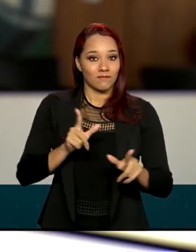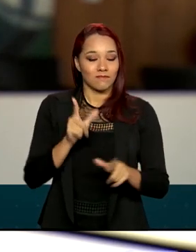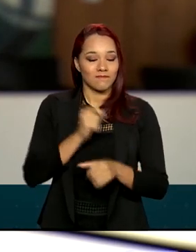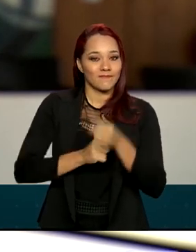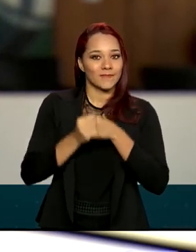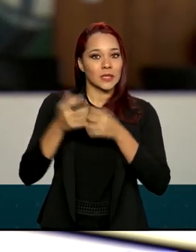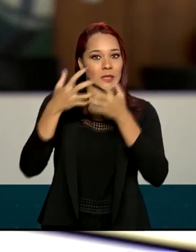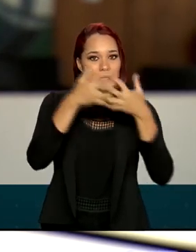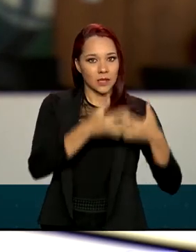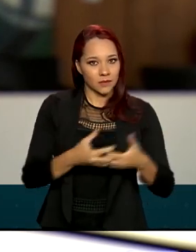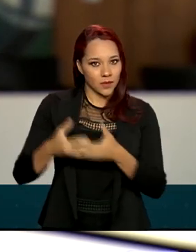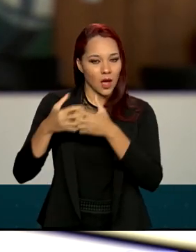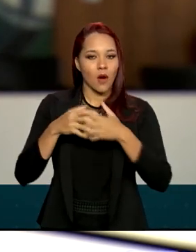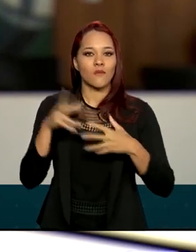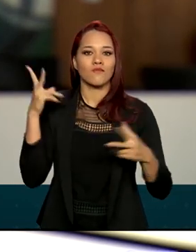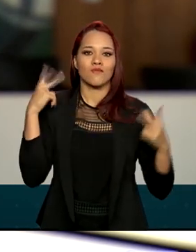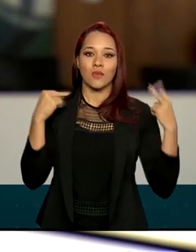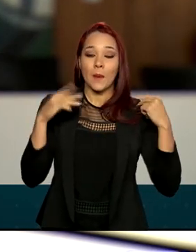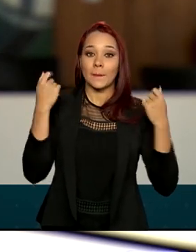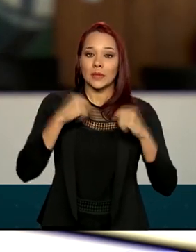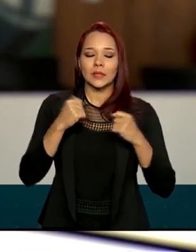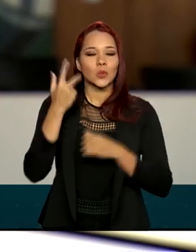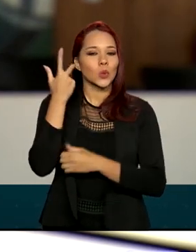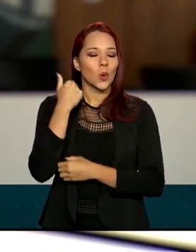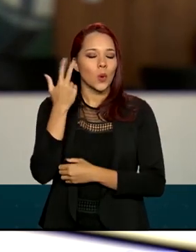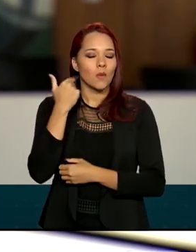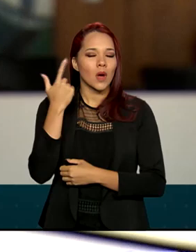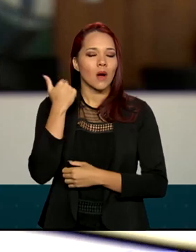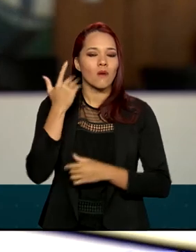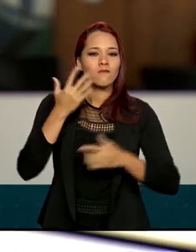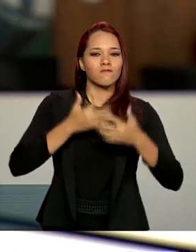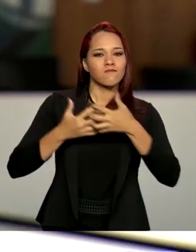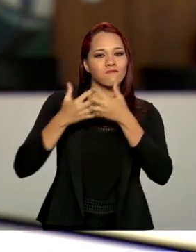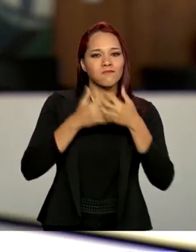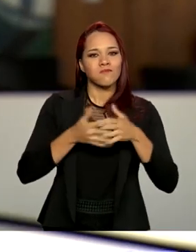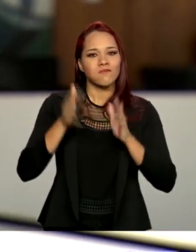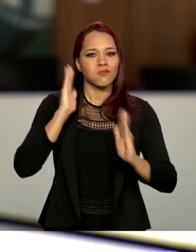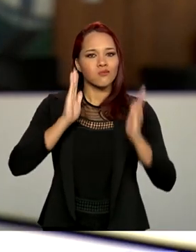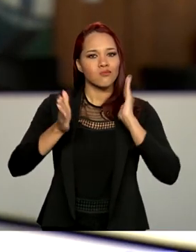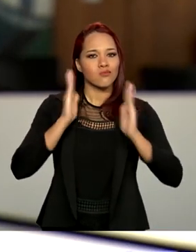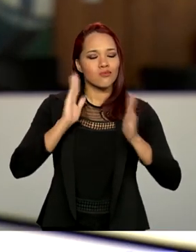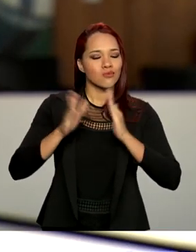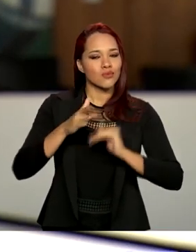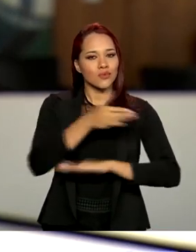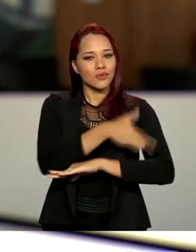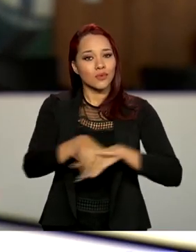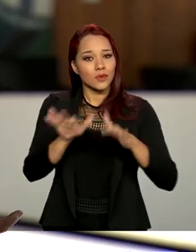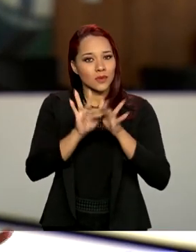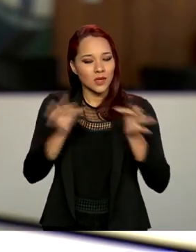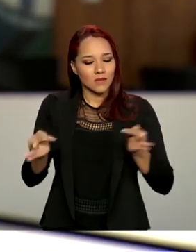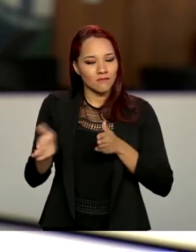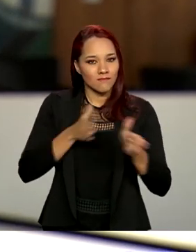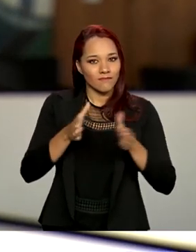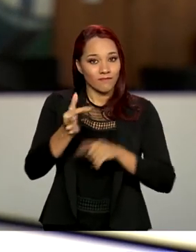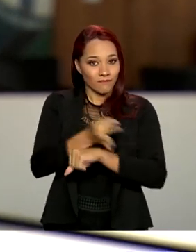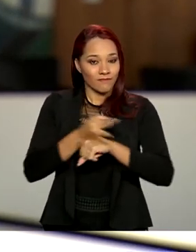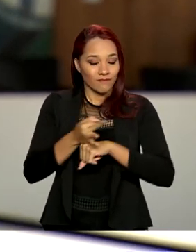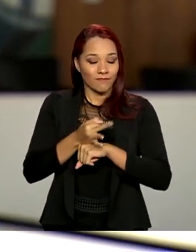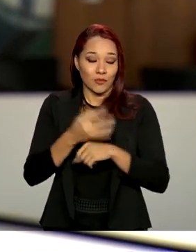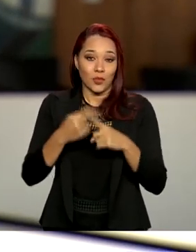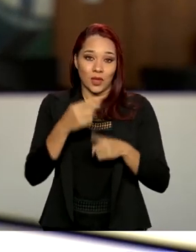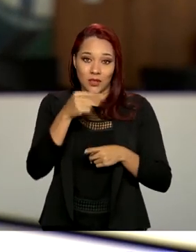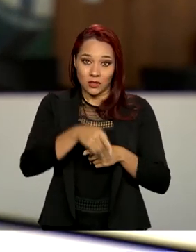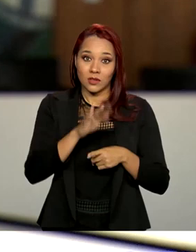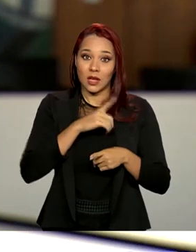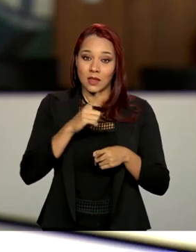caminhões e carretas vão poder trafegar normalmente, inclusive nas pistas simples, durante o feriado. Isso porque, além de serem